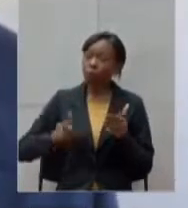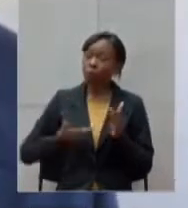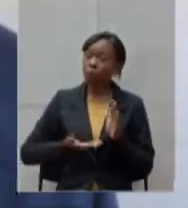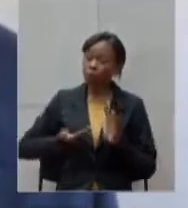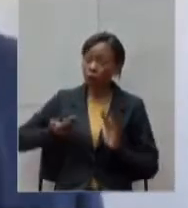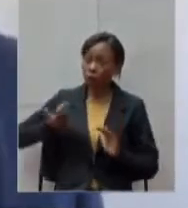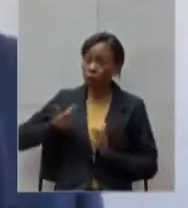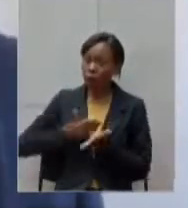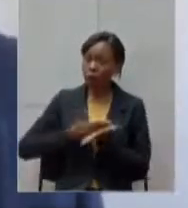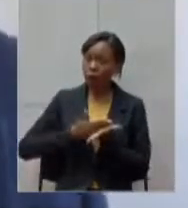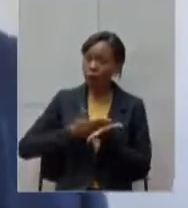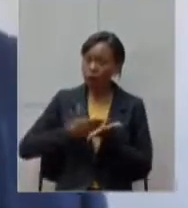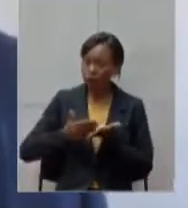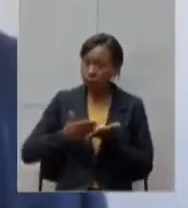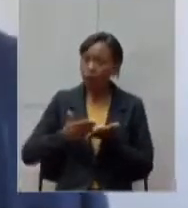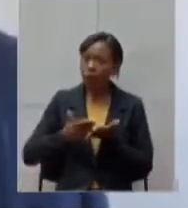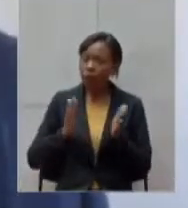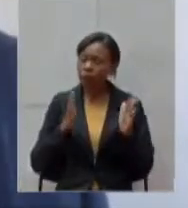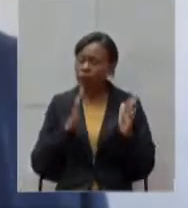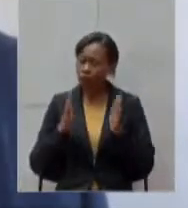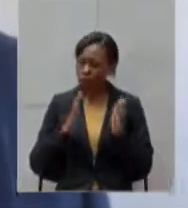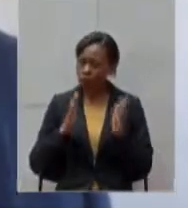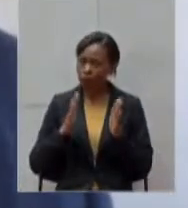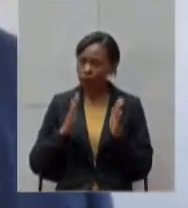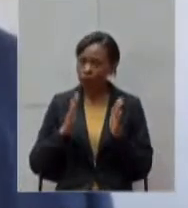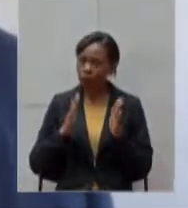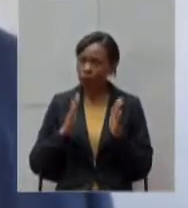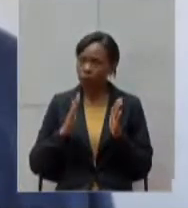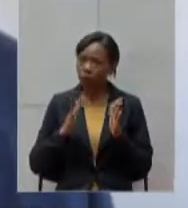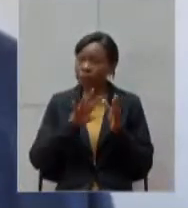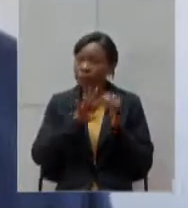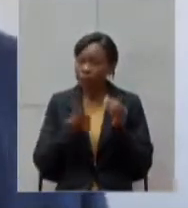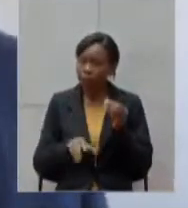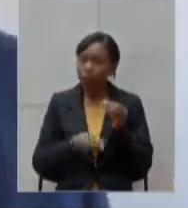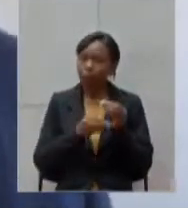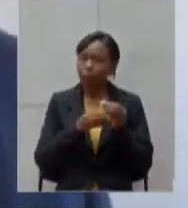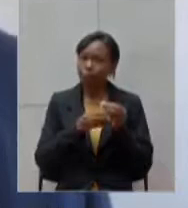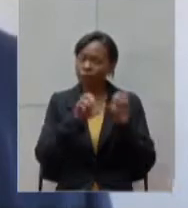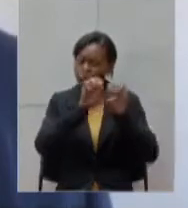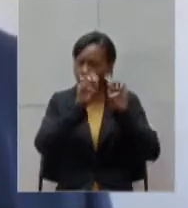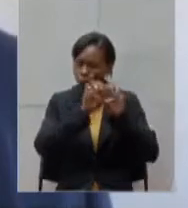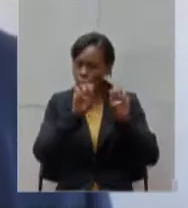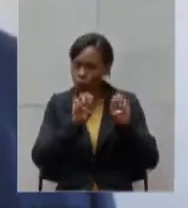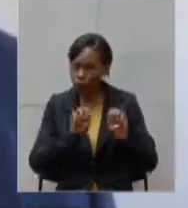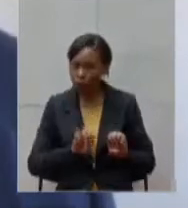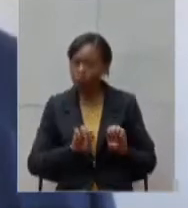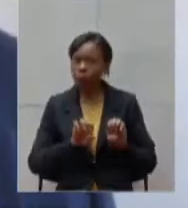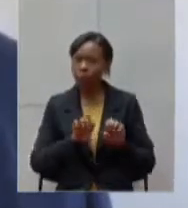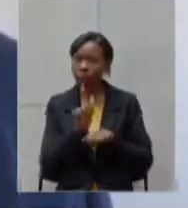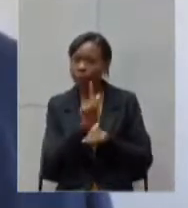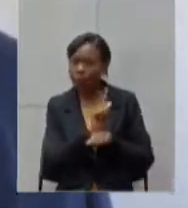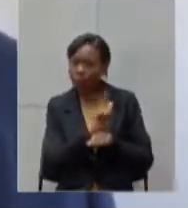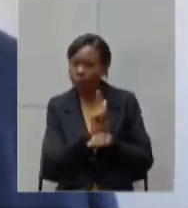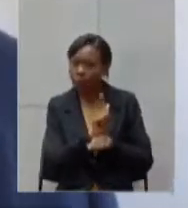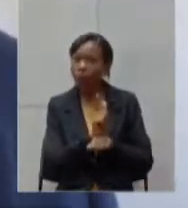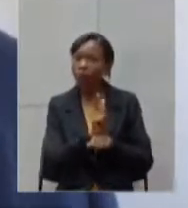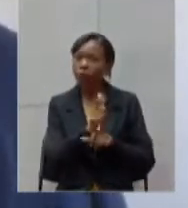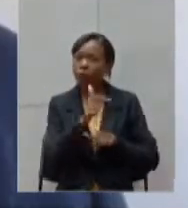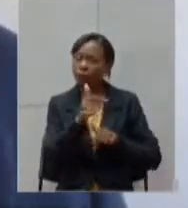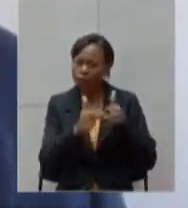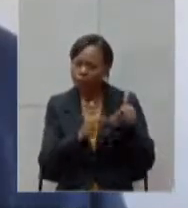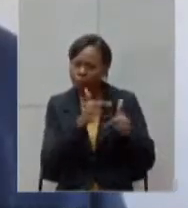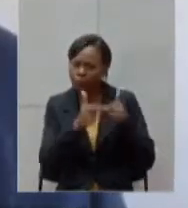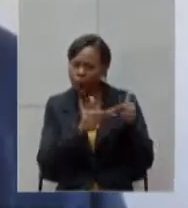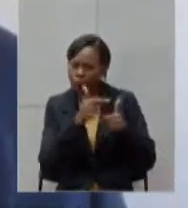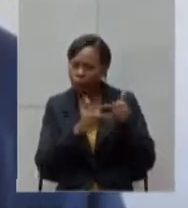que podem repercutir negativamente na implementação estruturação gestão e operacionalização